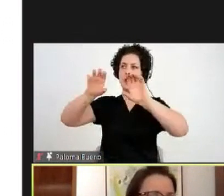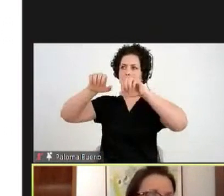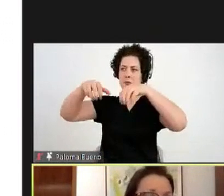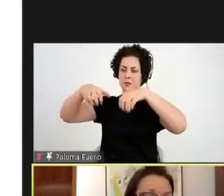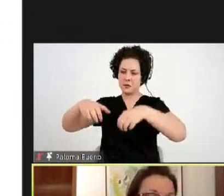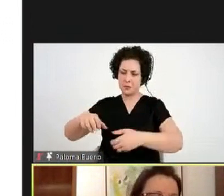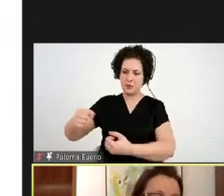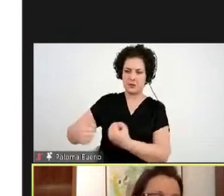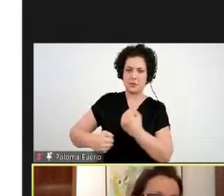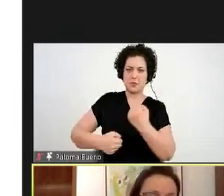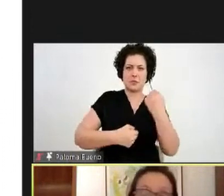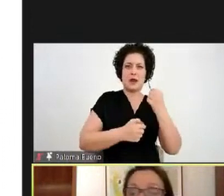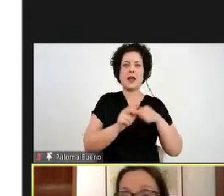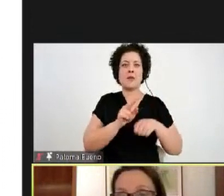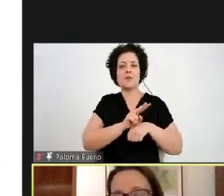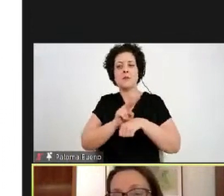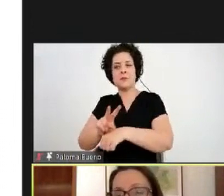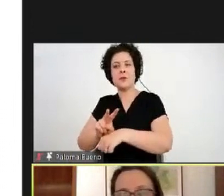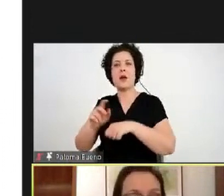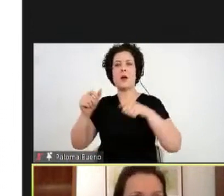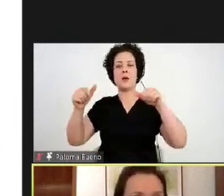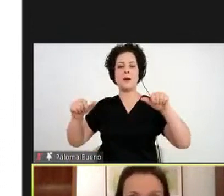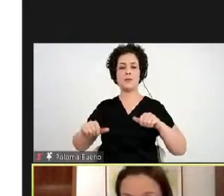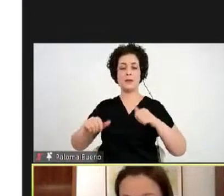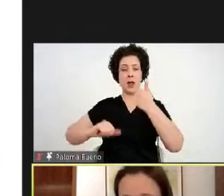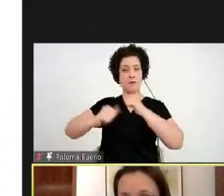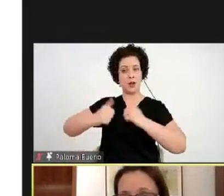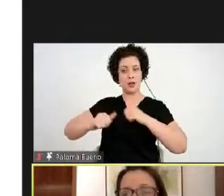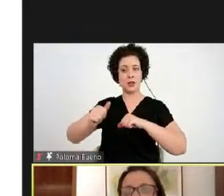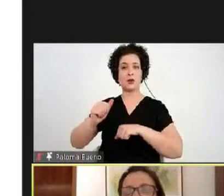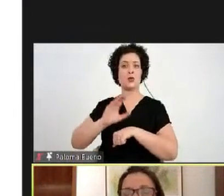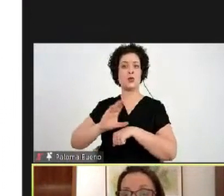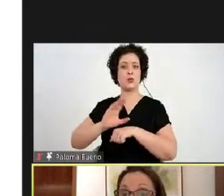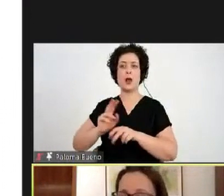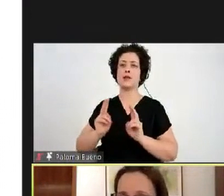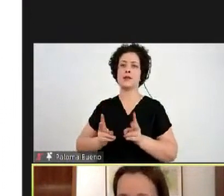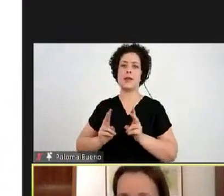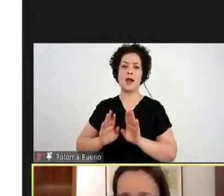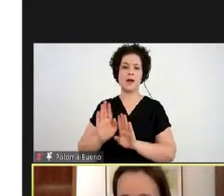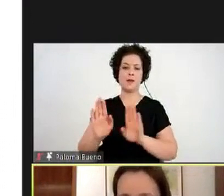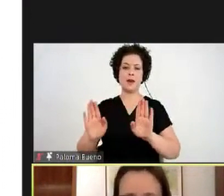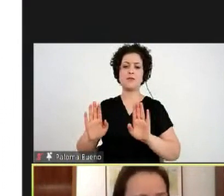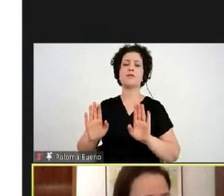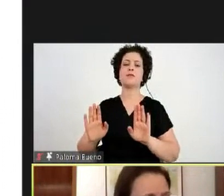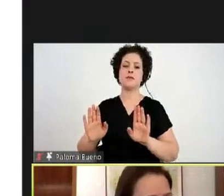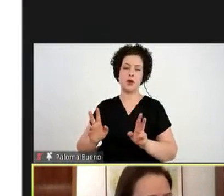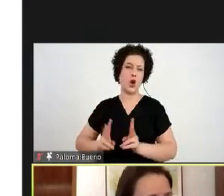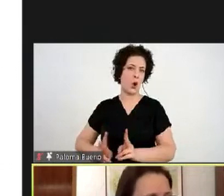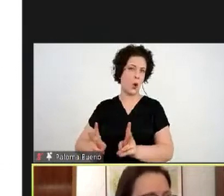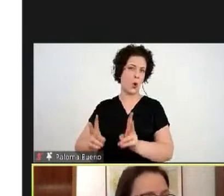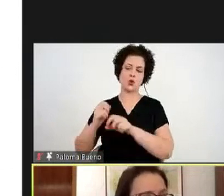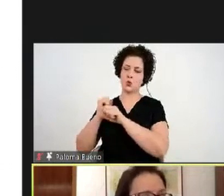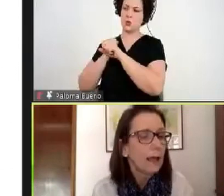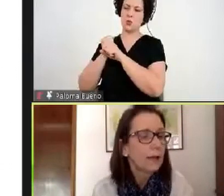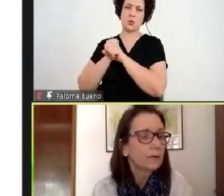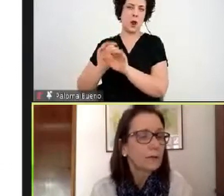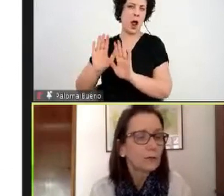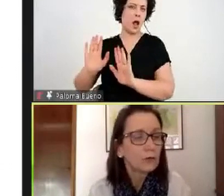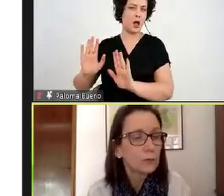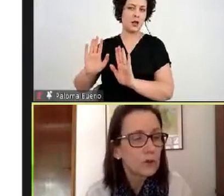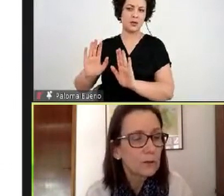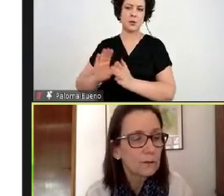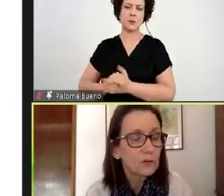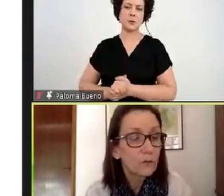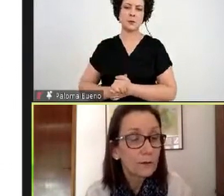agradecer, só queria dizer que as avaliações do curso são sempre muito positivas, por isso que a gente tem mantido durante todos esses anos, as